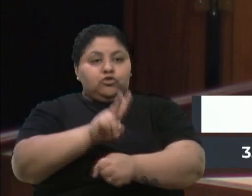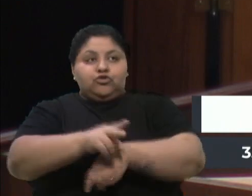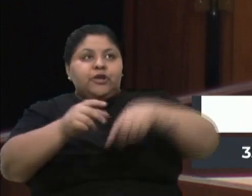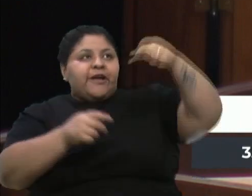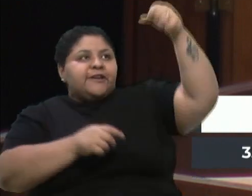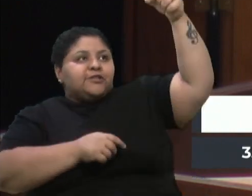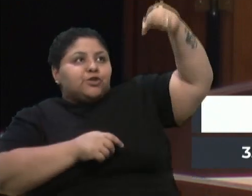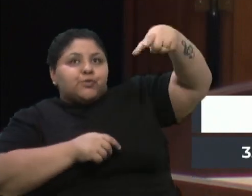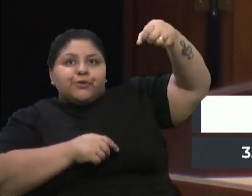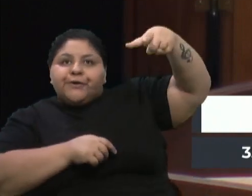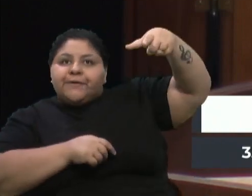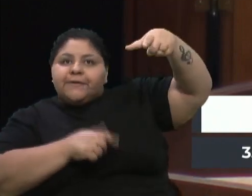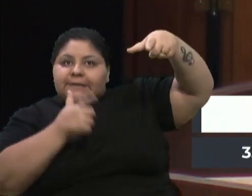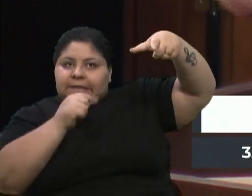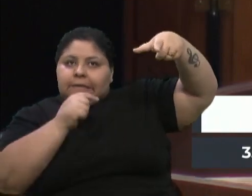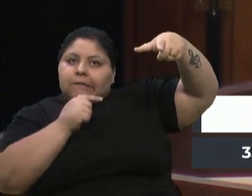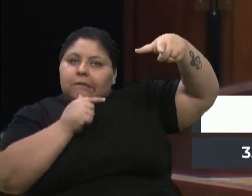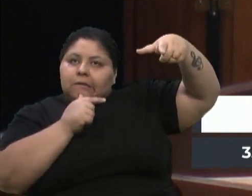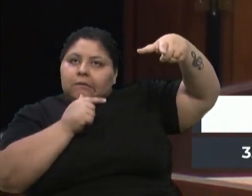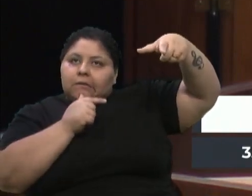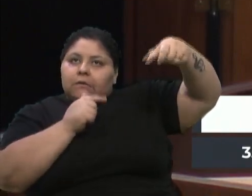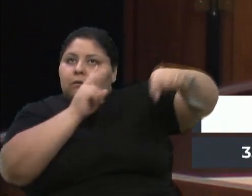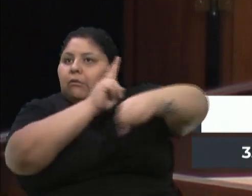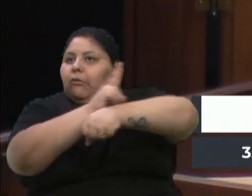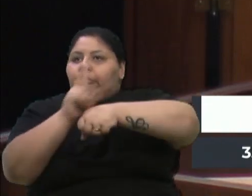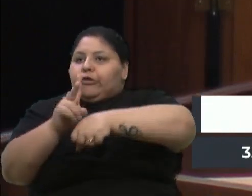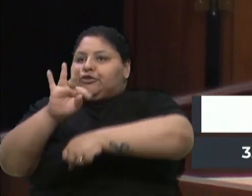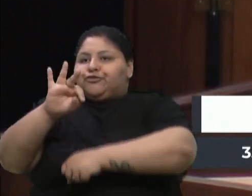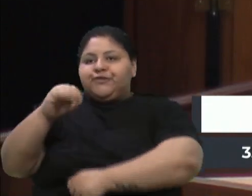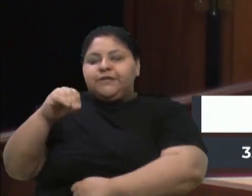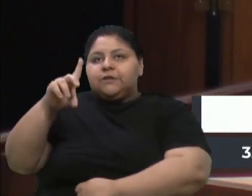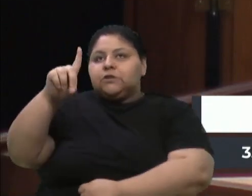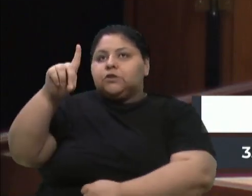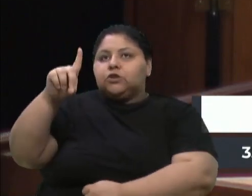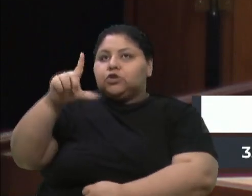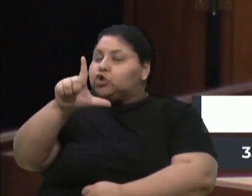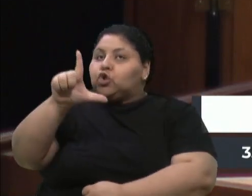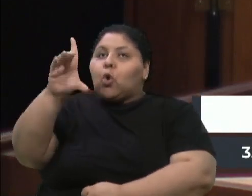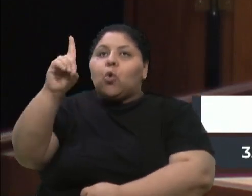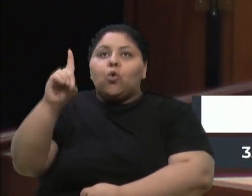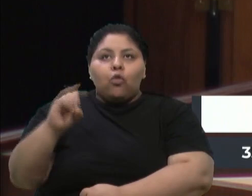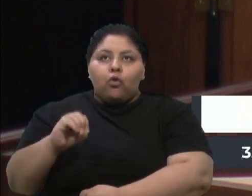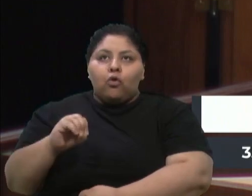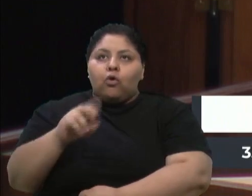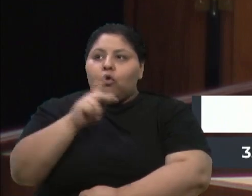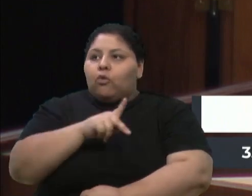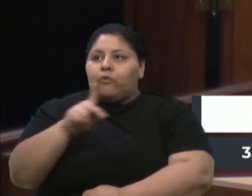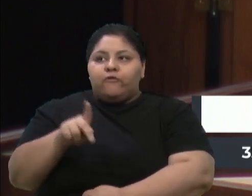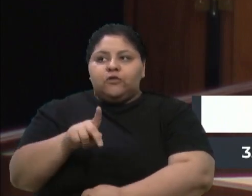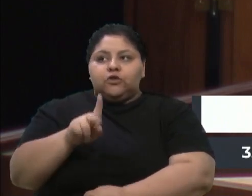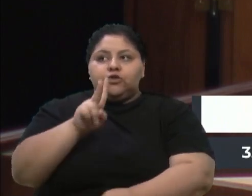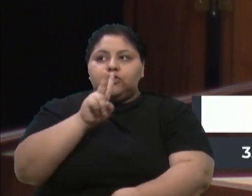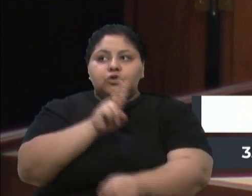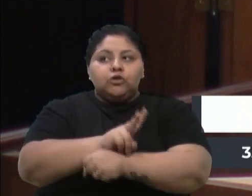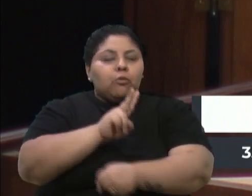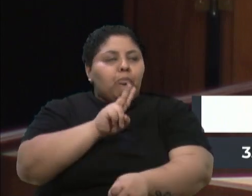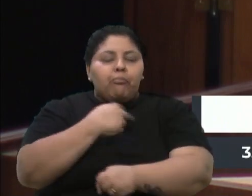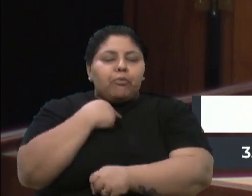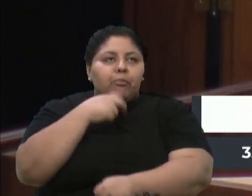que professor não pode cuidar de toldo, que professor não pode cuidar do forro quando está caindo.